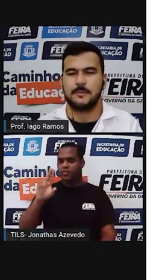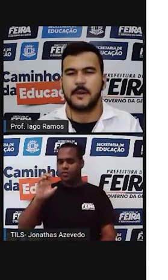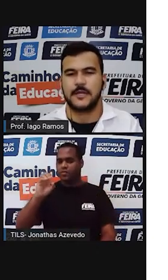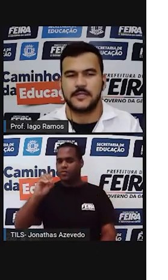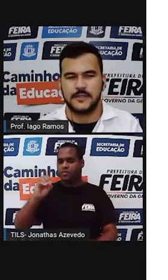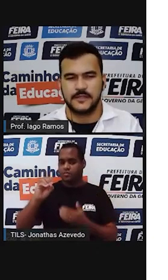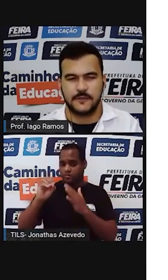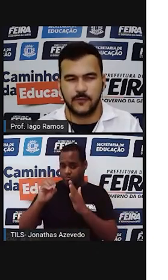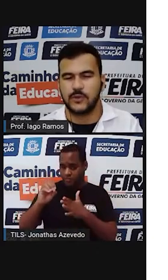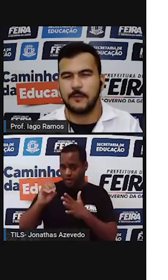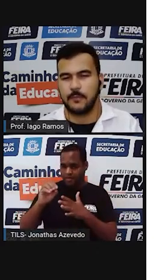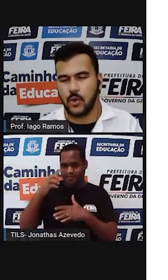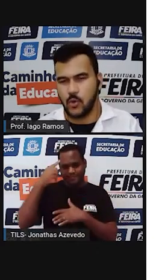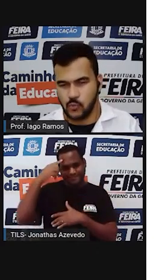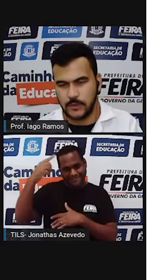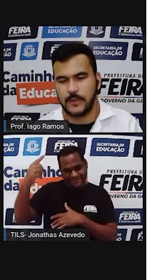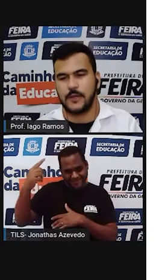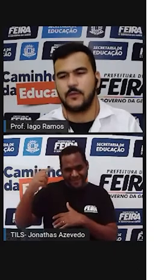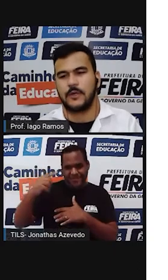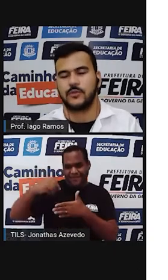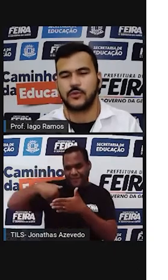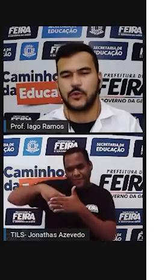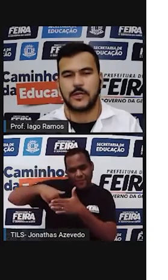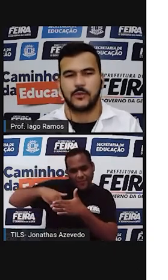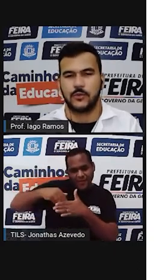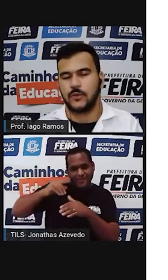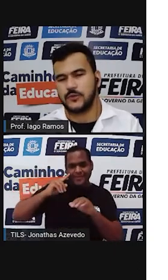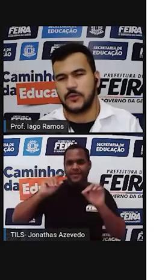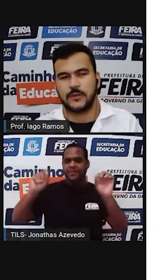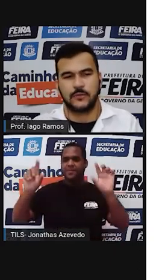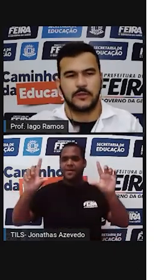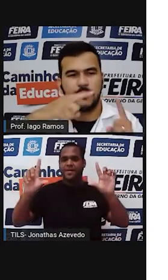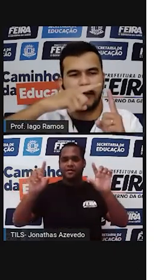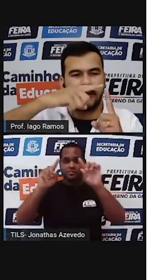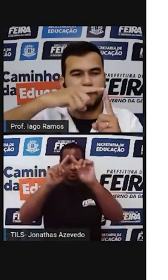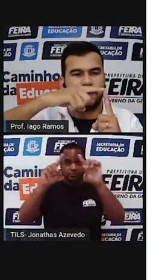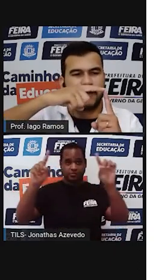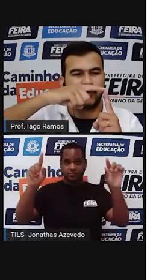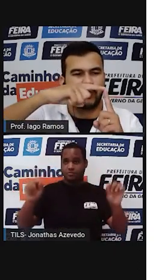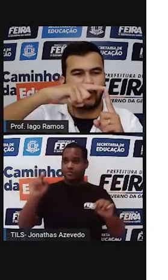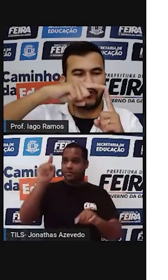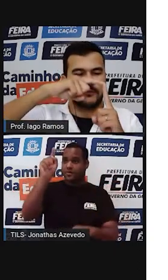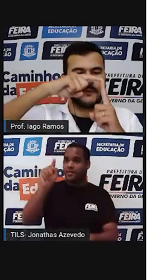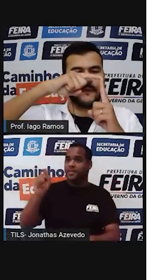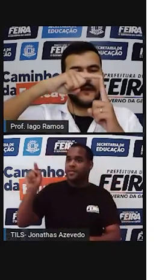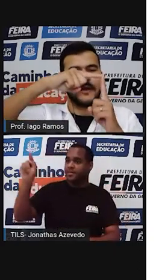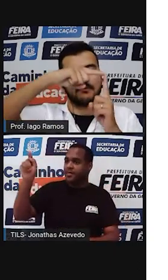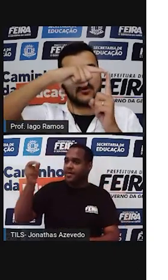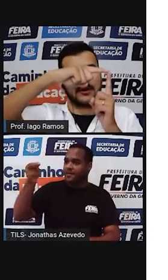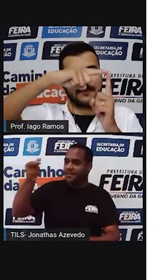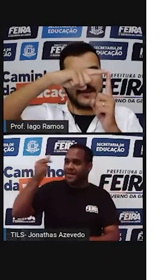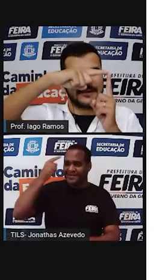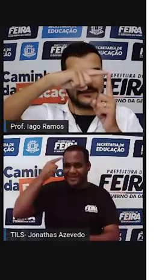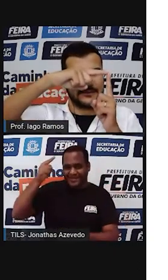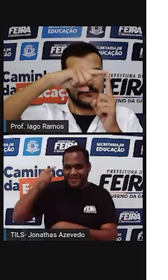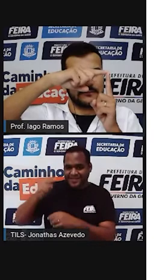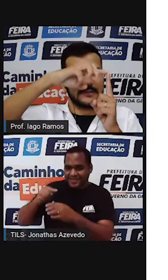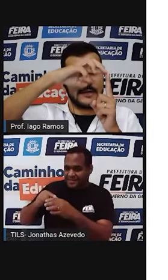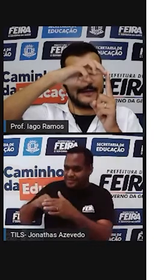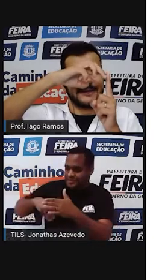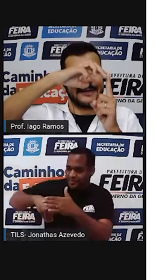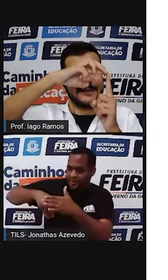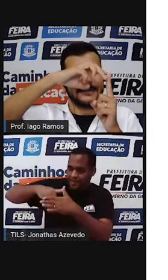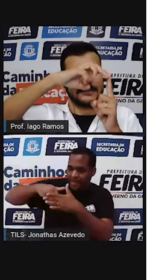Geralmente, em partidas de futebol. Quando o jogador ou jogadora faz um gol e a bola passa